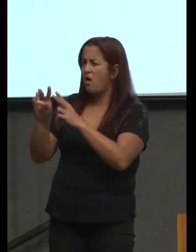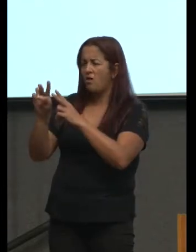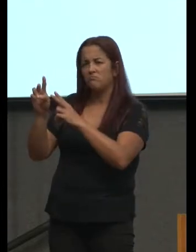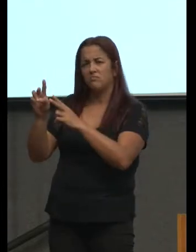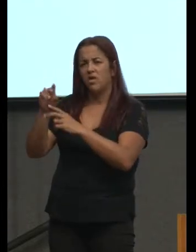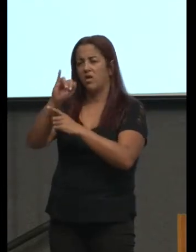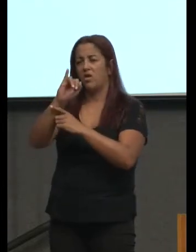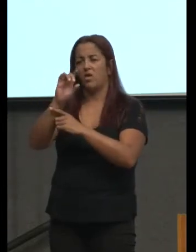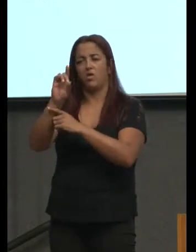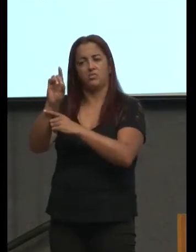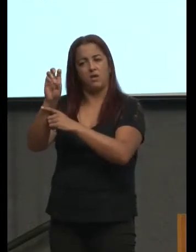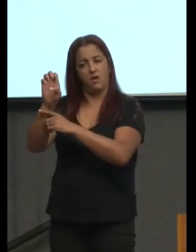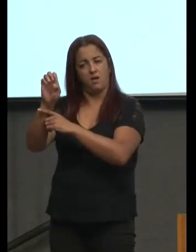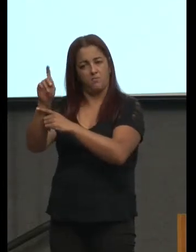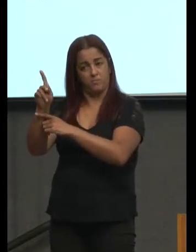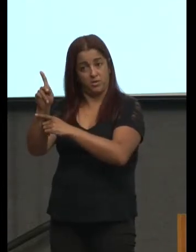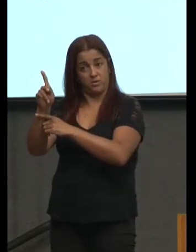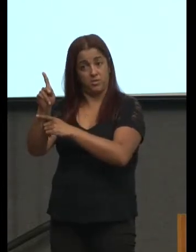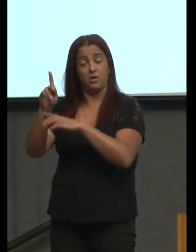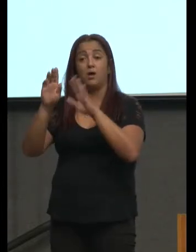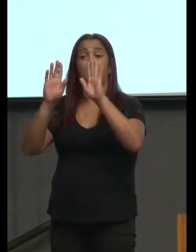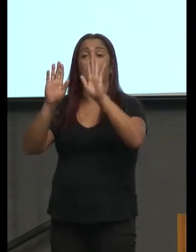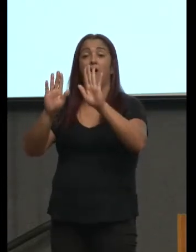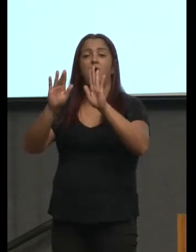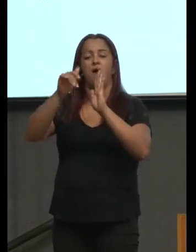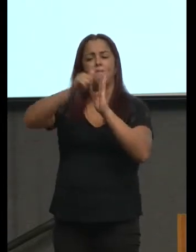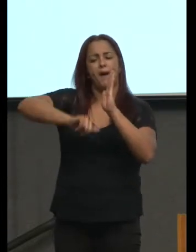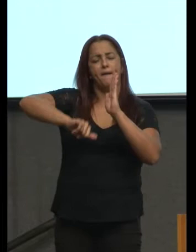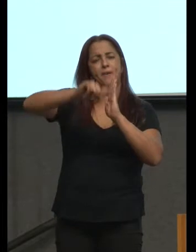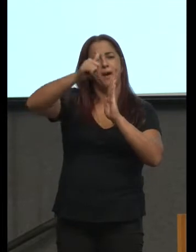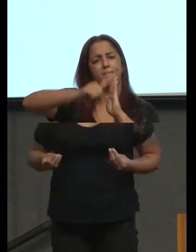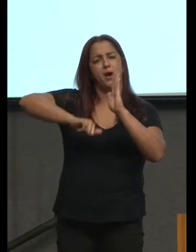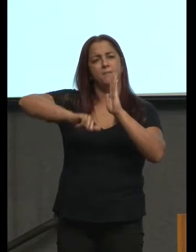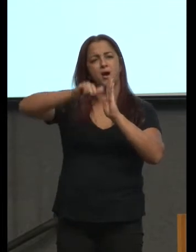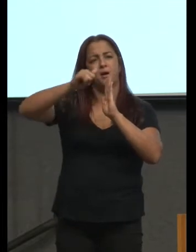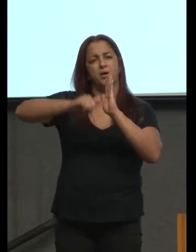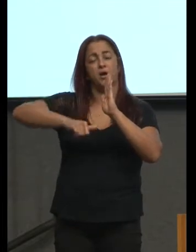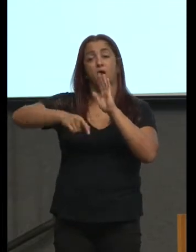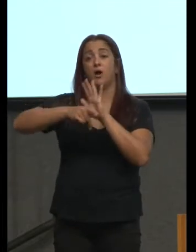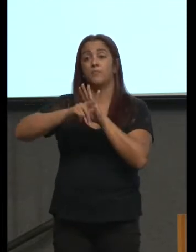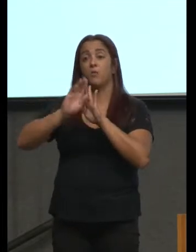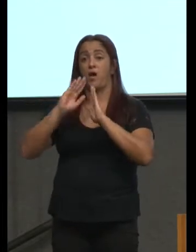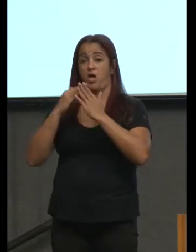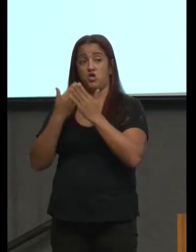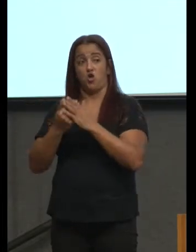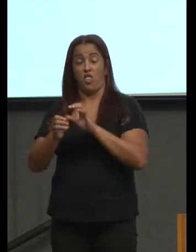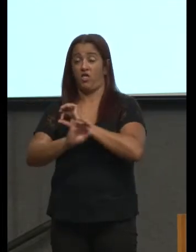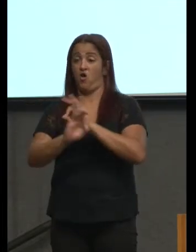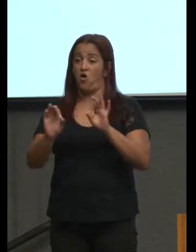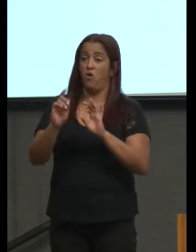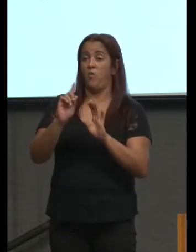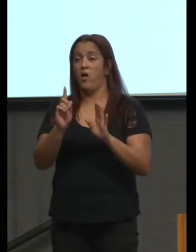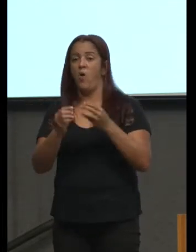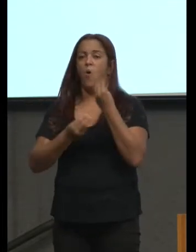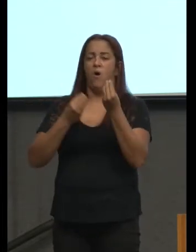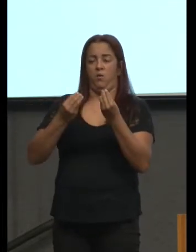índice que avalia se aquela escola está assim ou está assado etc mas às vezes você não vê em que circunstância